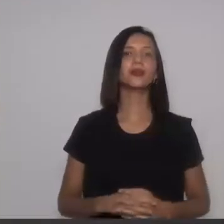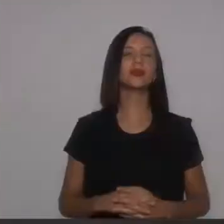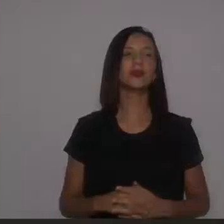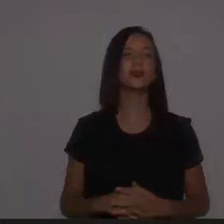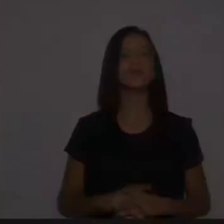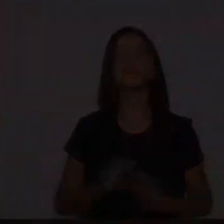2019, ser tratado em